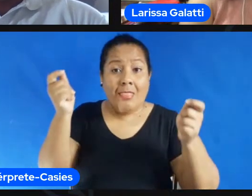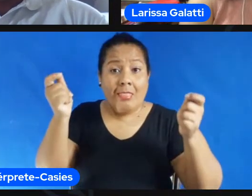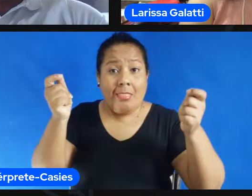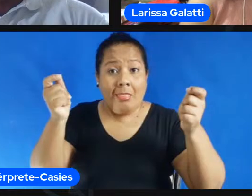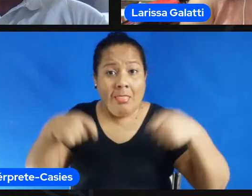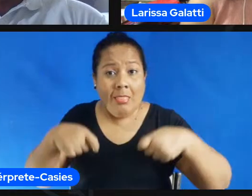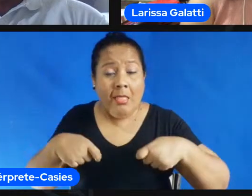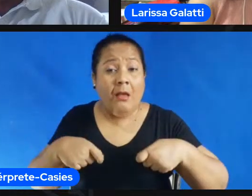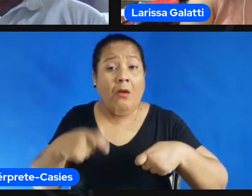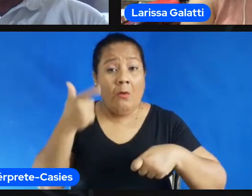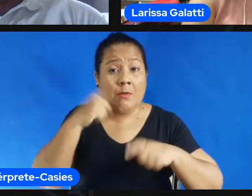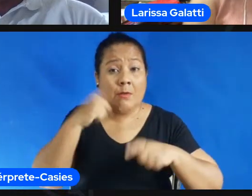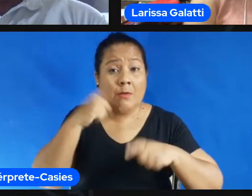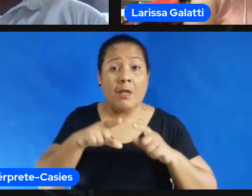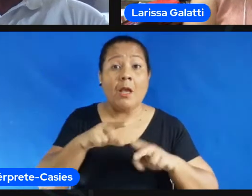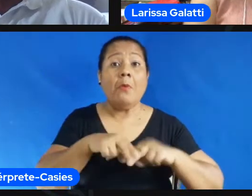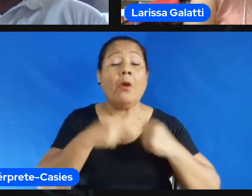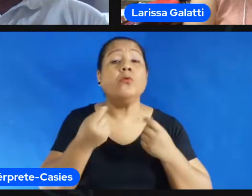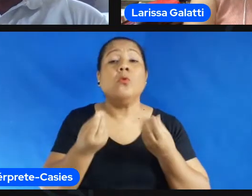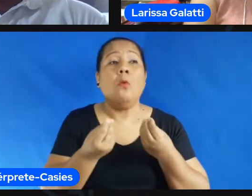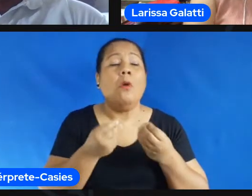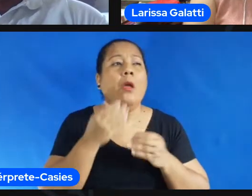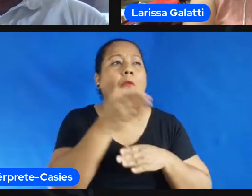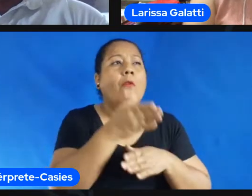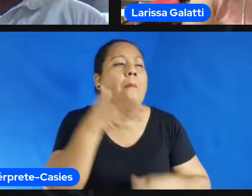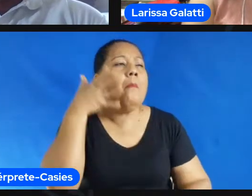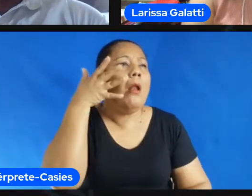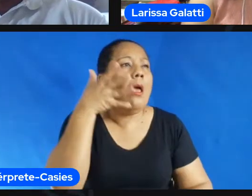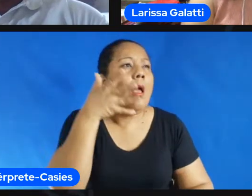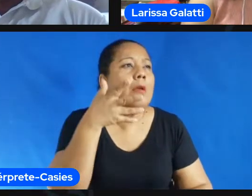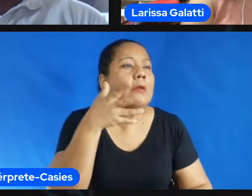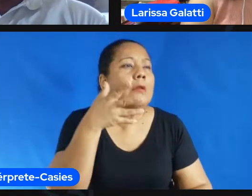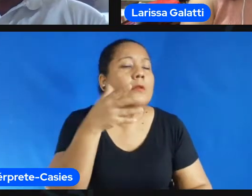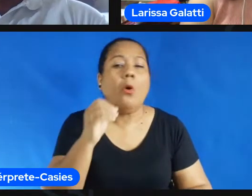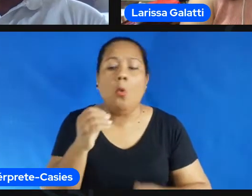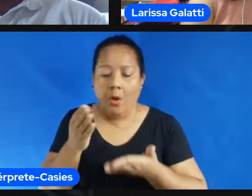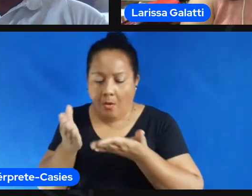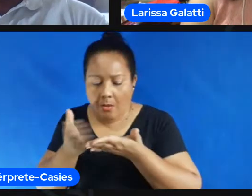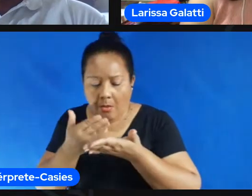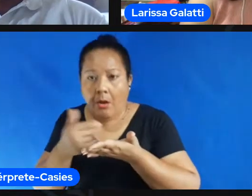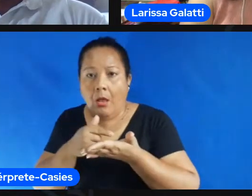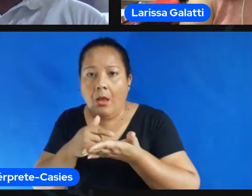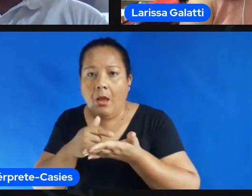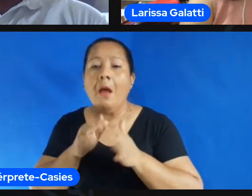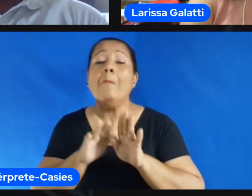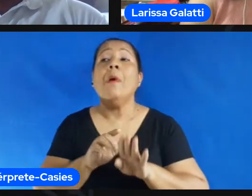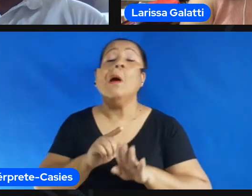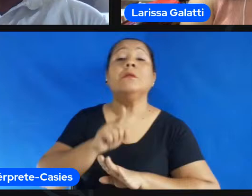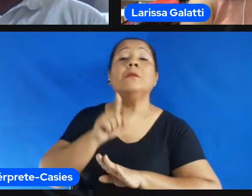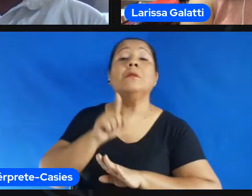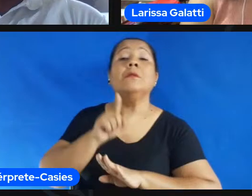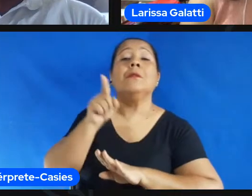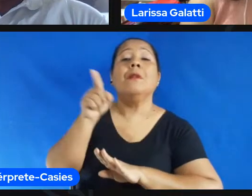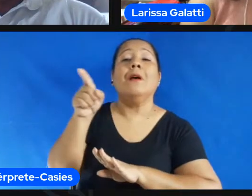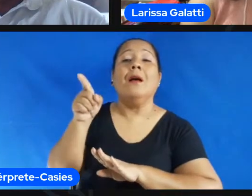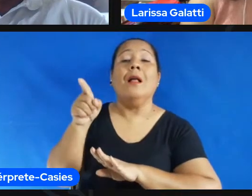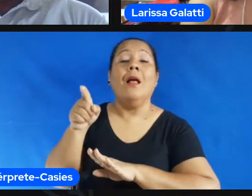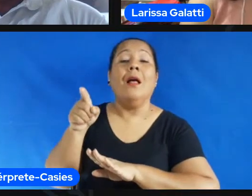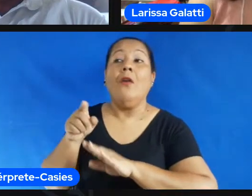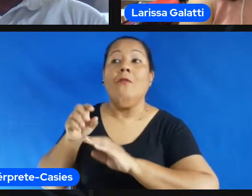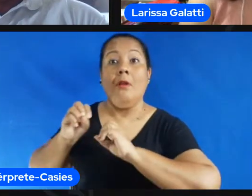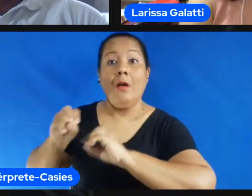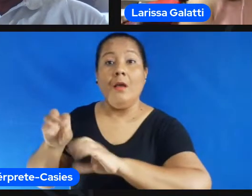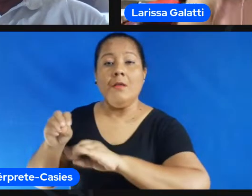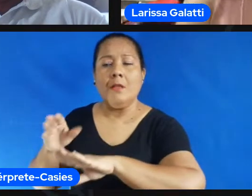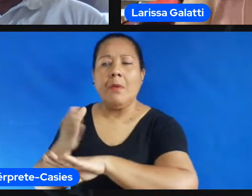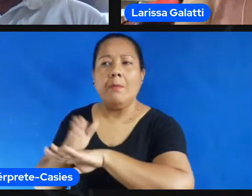a partir de uma palestra de uma leitura eu ir estabelecendo e na minha aula e na minha prática e na minha forma de pensar né e se alguém me perguntasse sobre